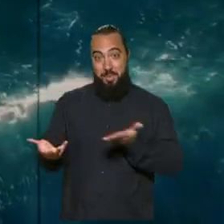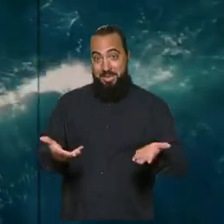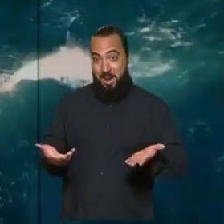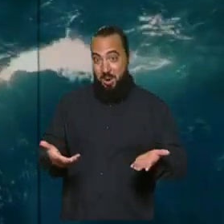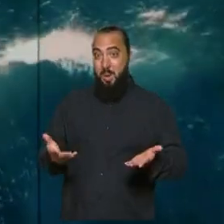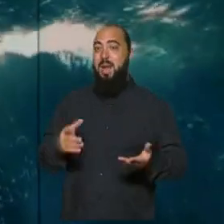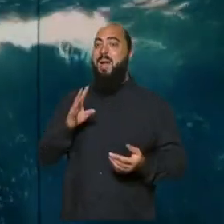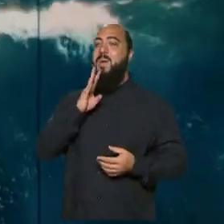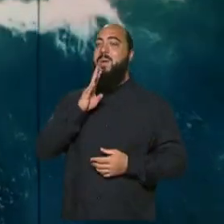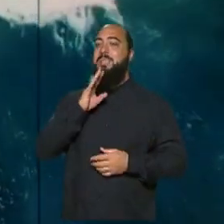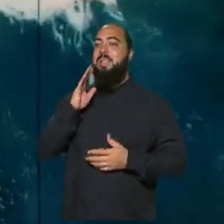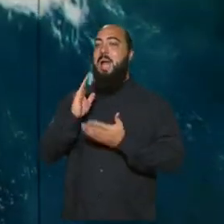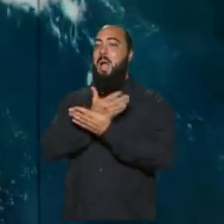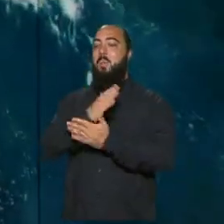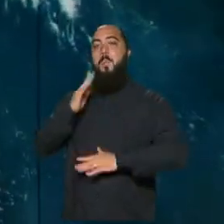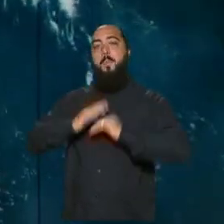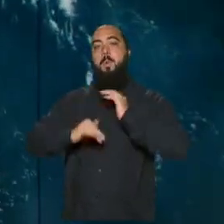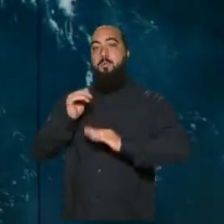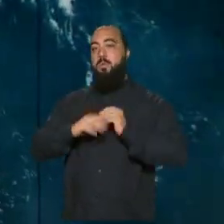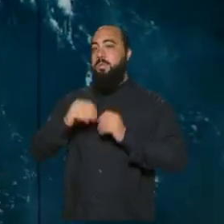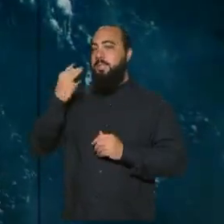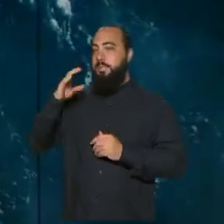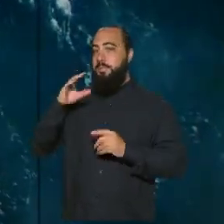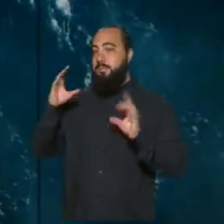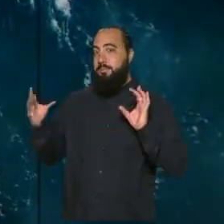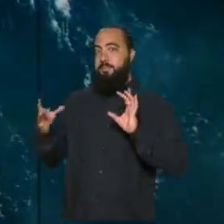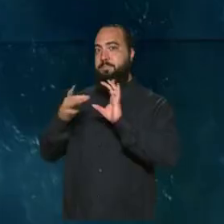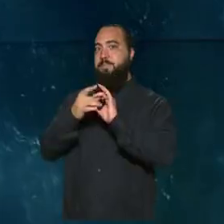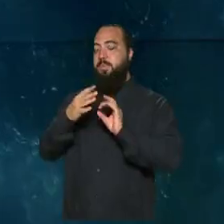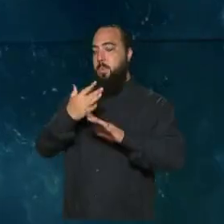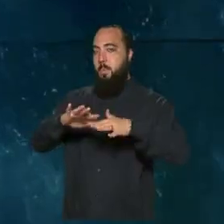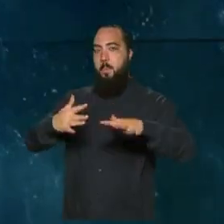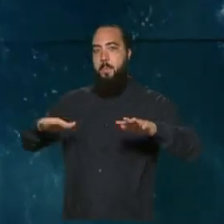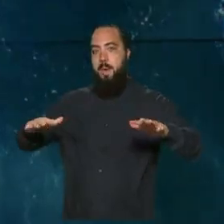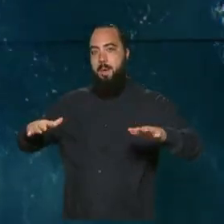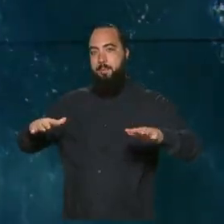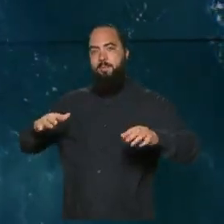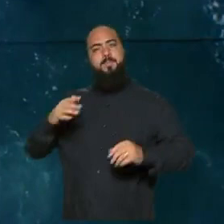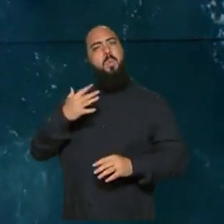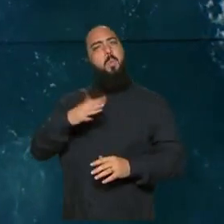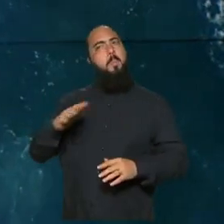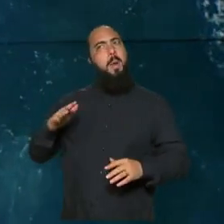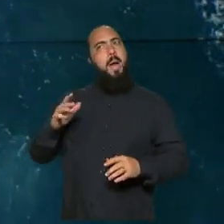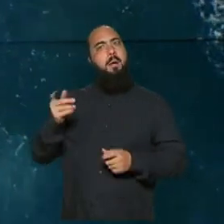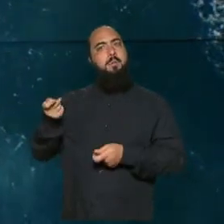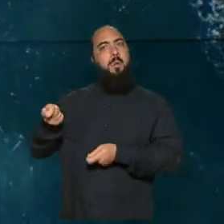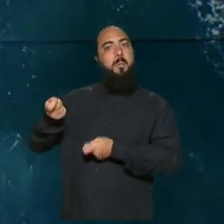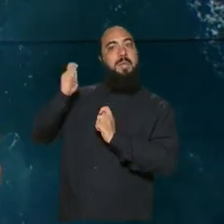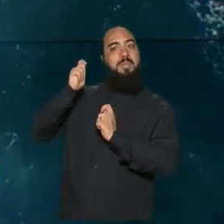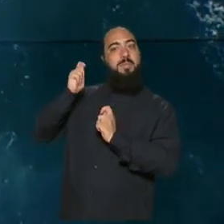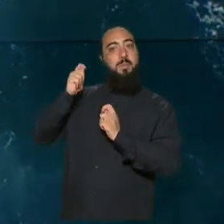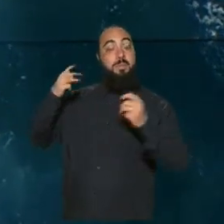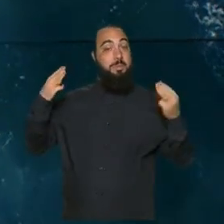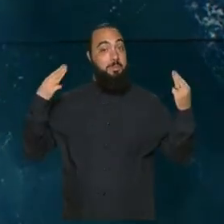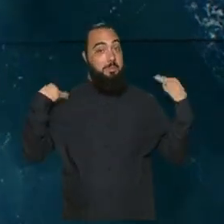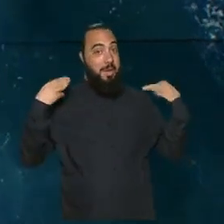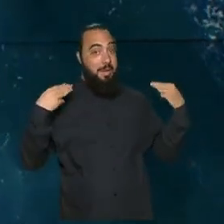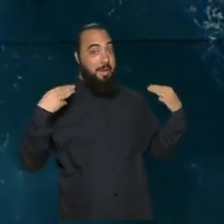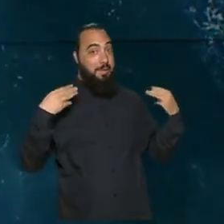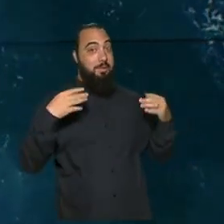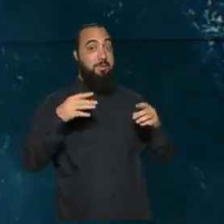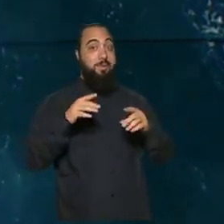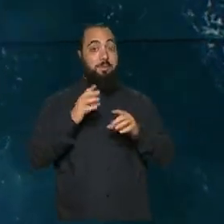vamos conhecer algumas profissões científicas ligadas ao mar. O mar dos pescadores, dos marinheiros, dos